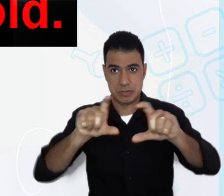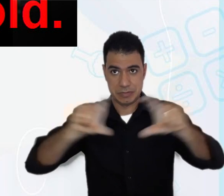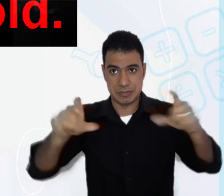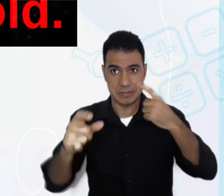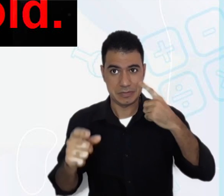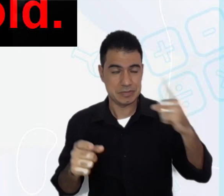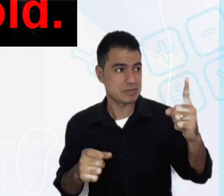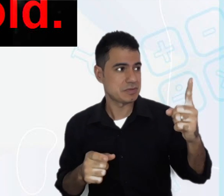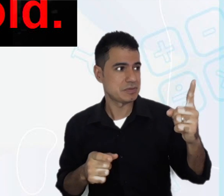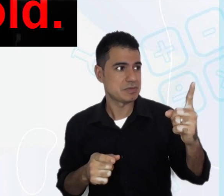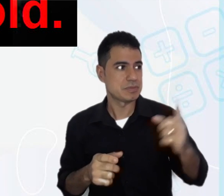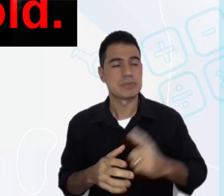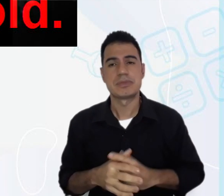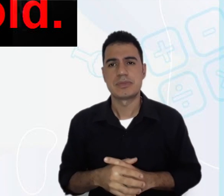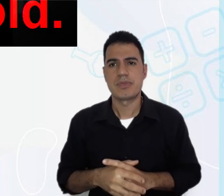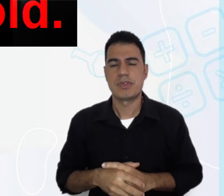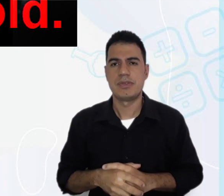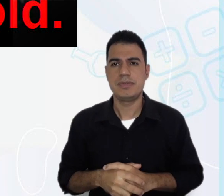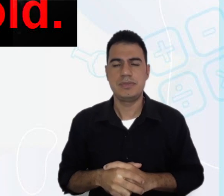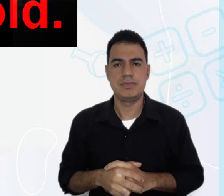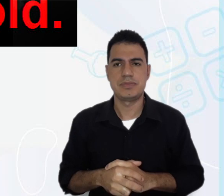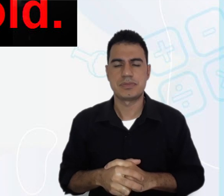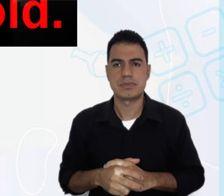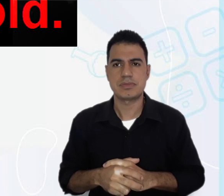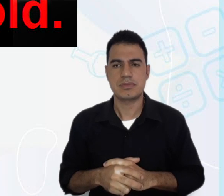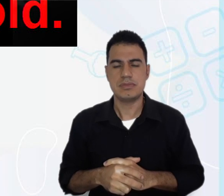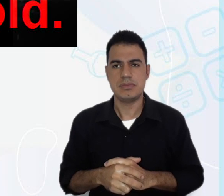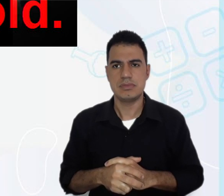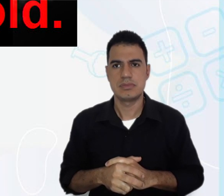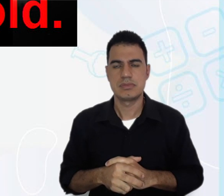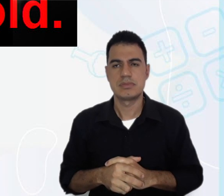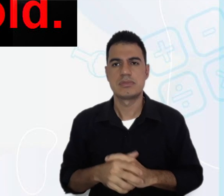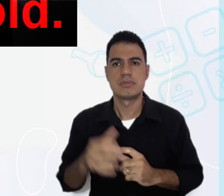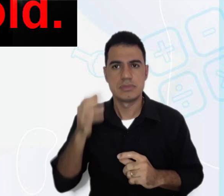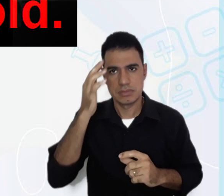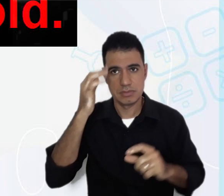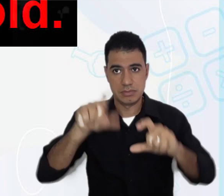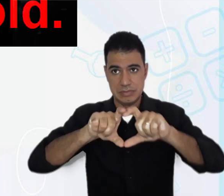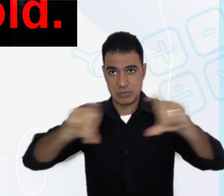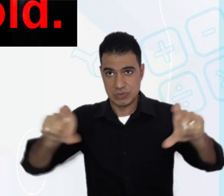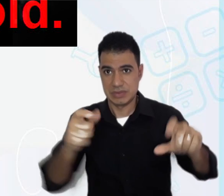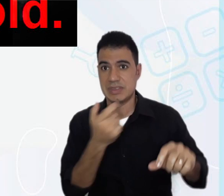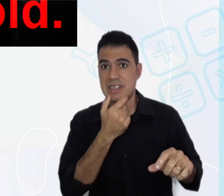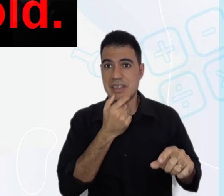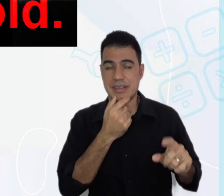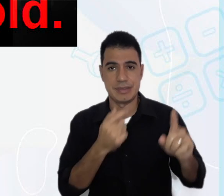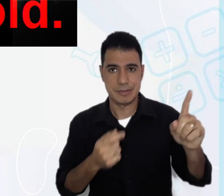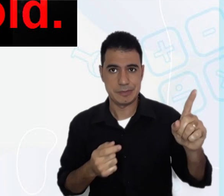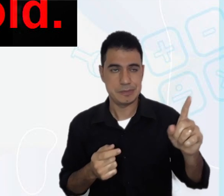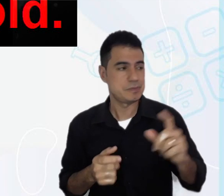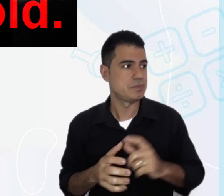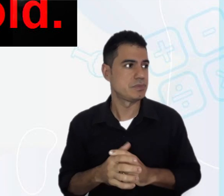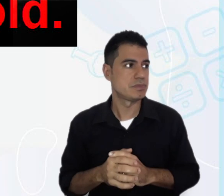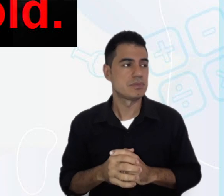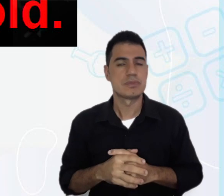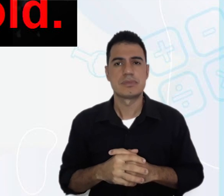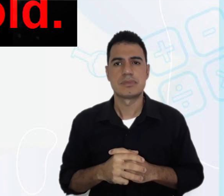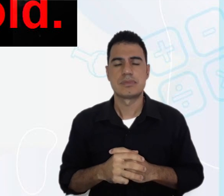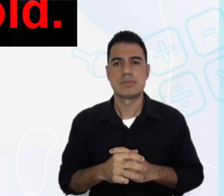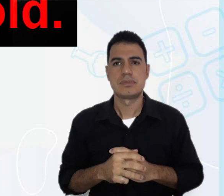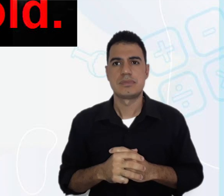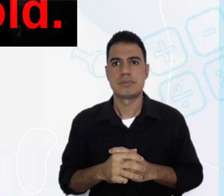seguinte pergunta. How old are you? Repitam comigo.